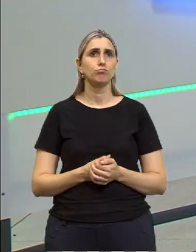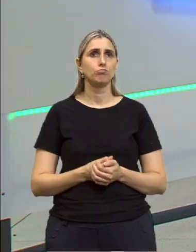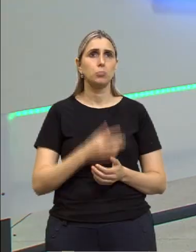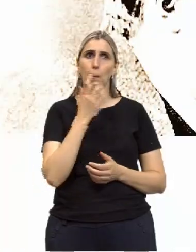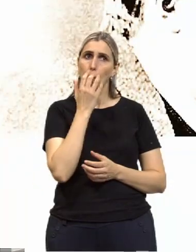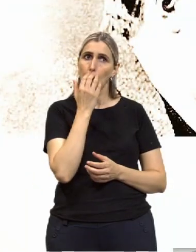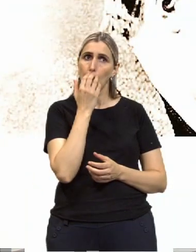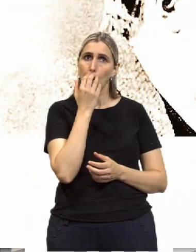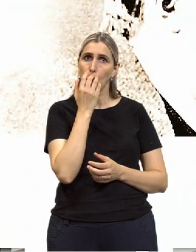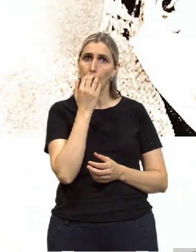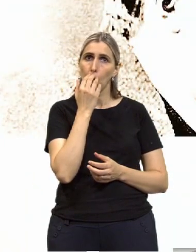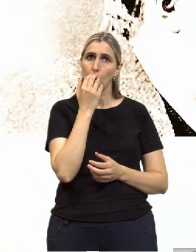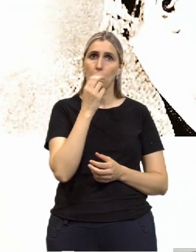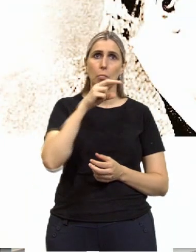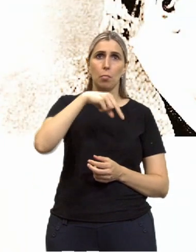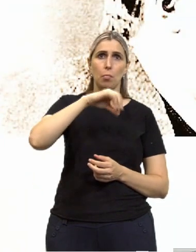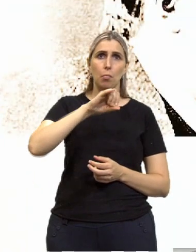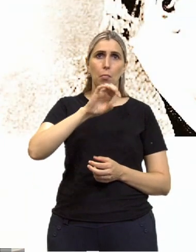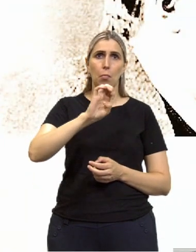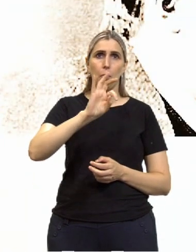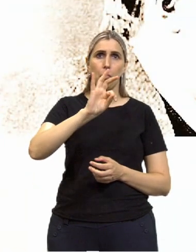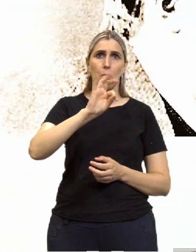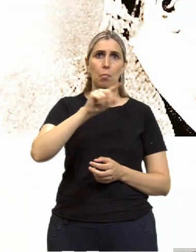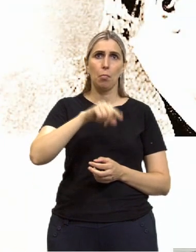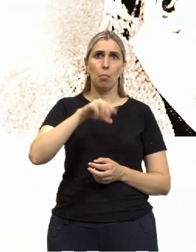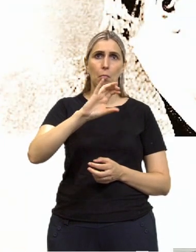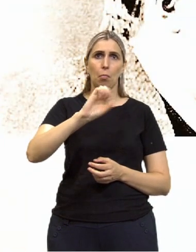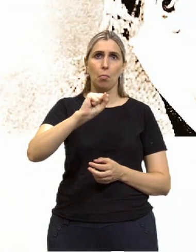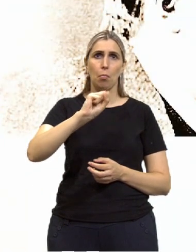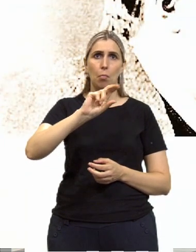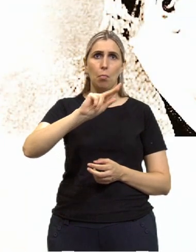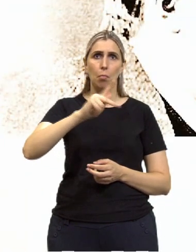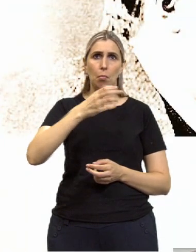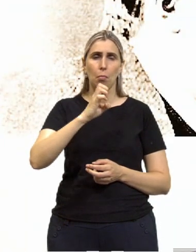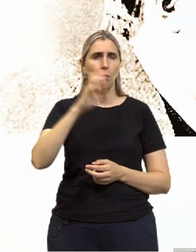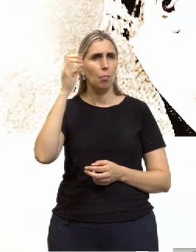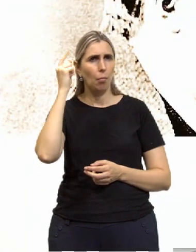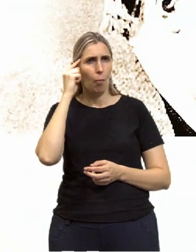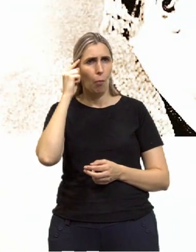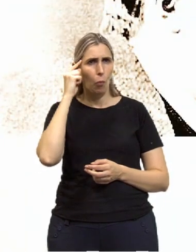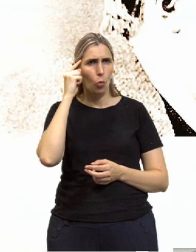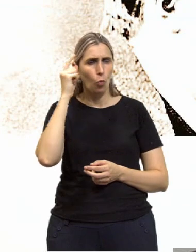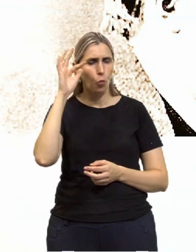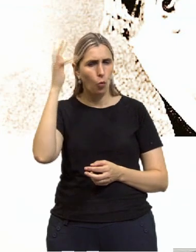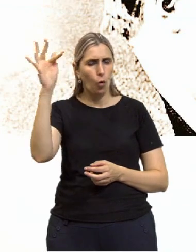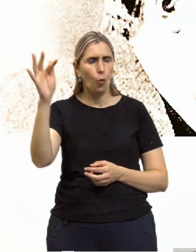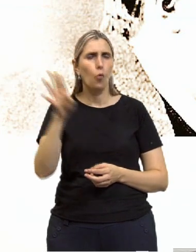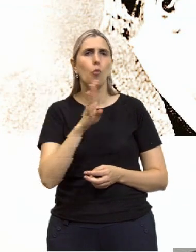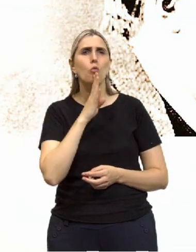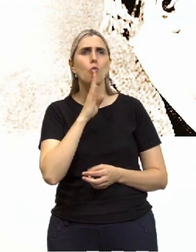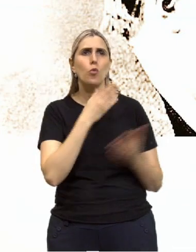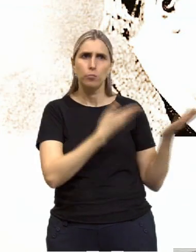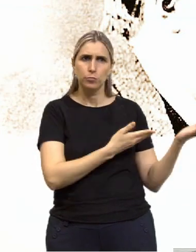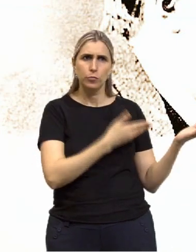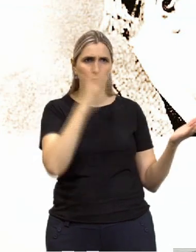Nietzsche, então nosso pensador aqui bem conhecido, ele